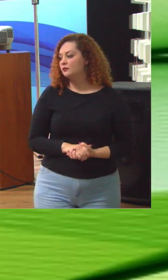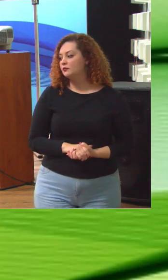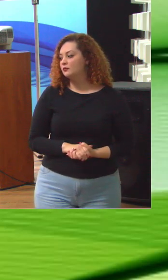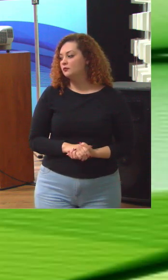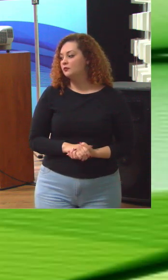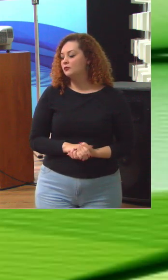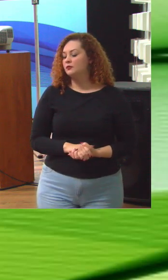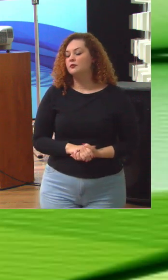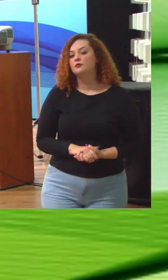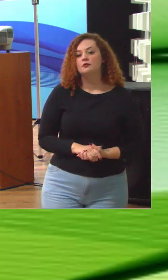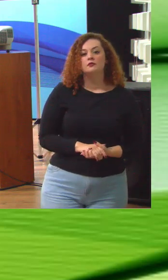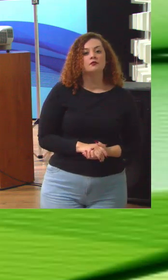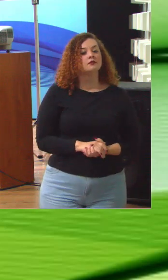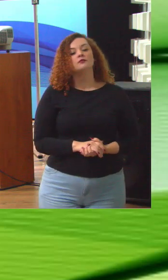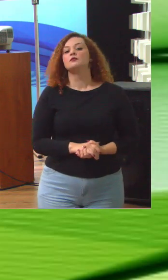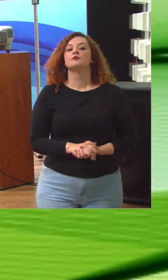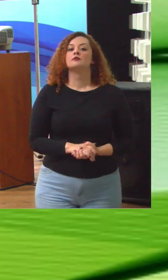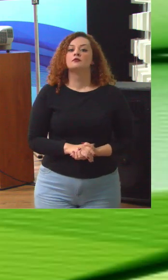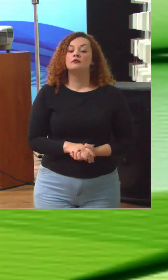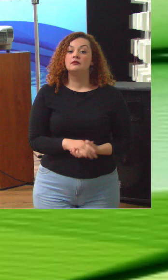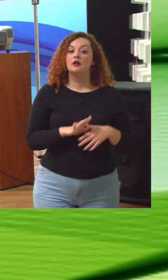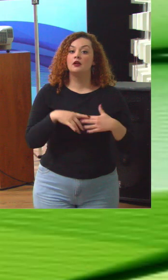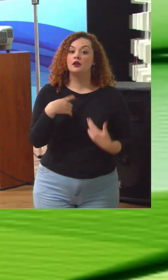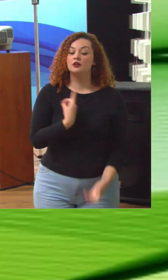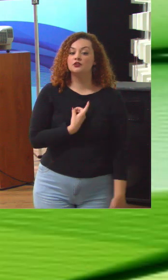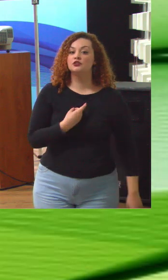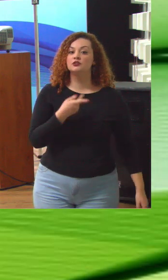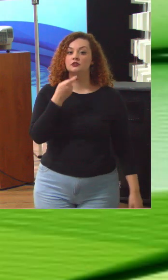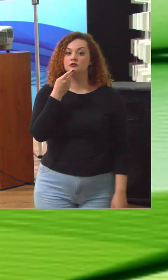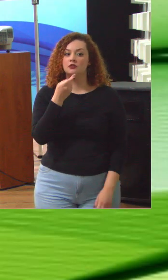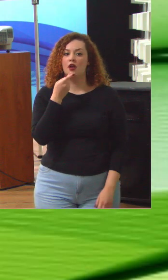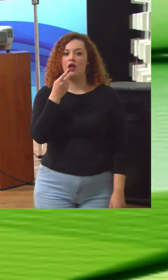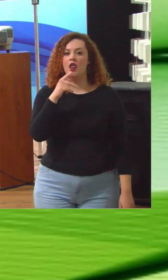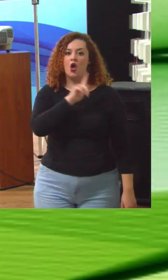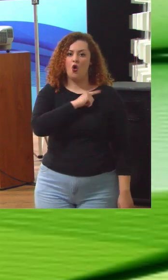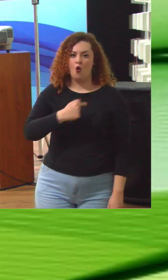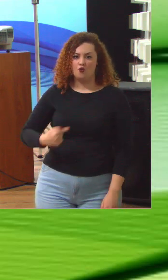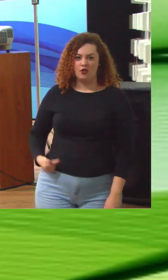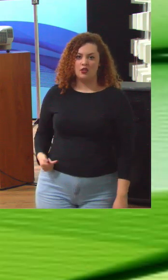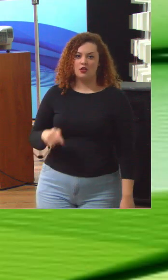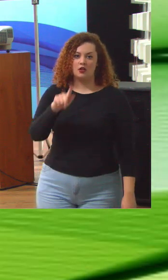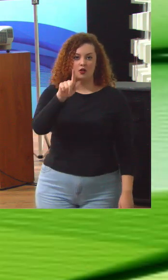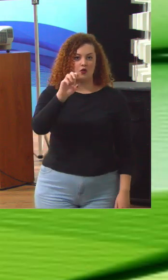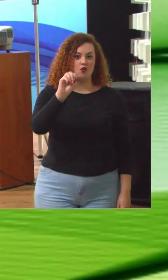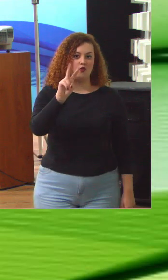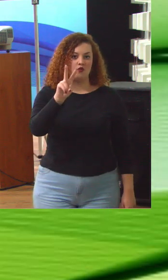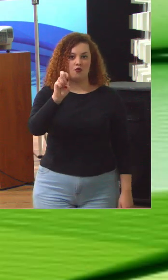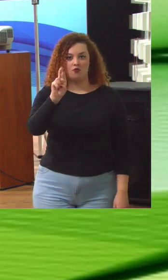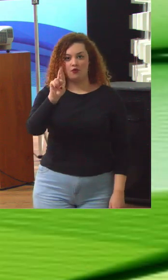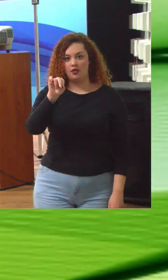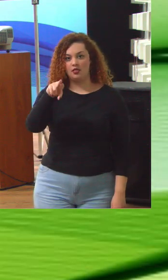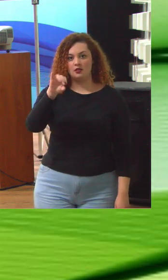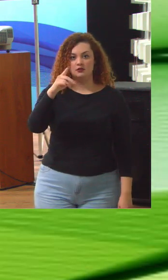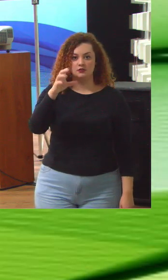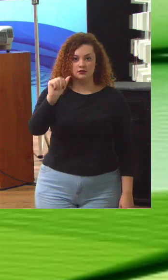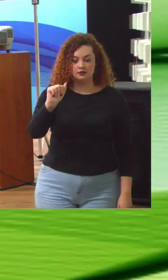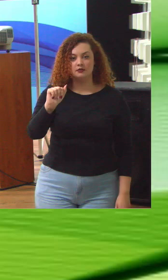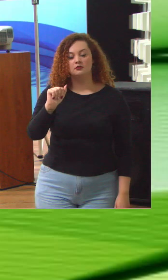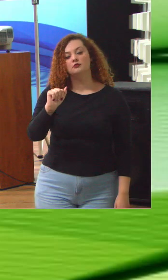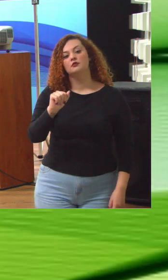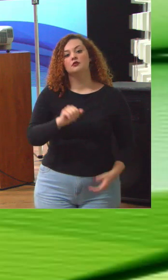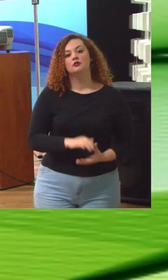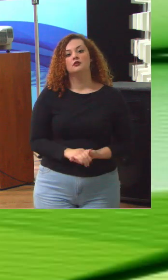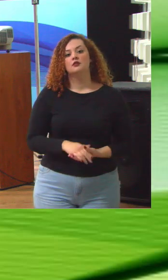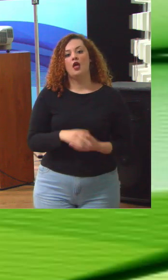o que nós chamamos de governança é o comportamento